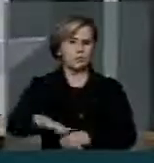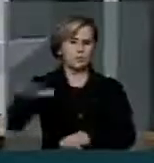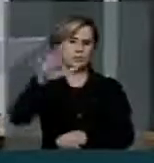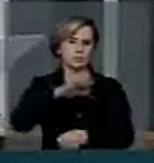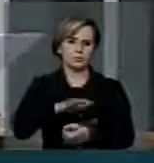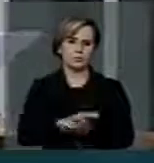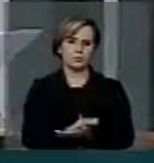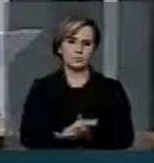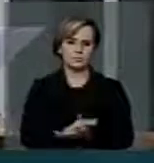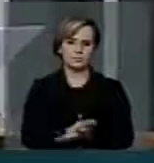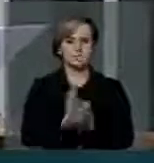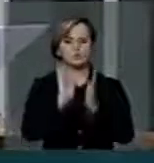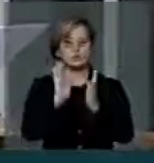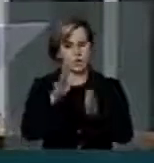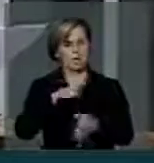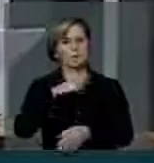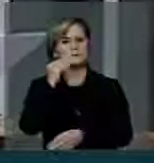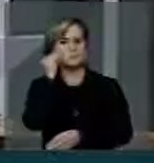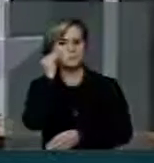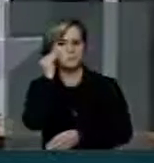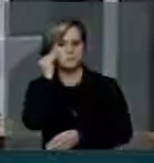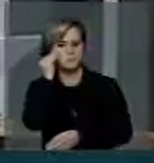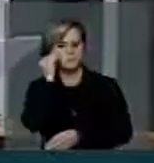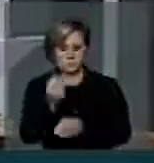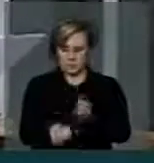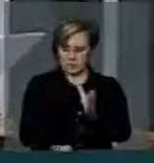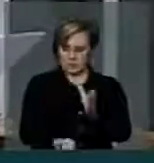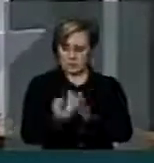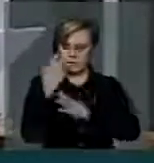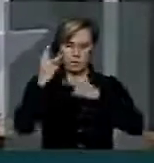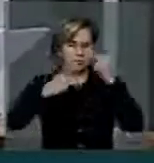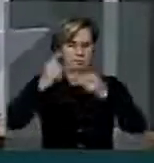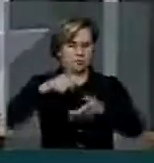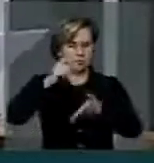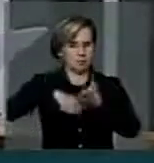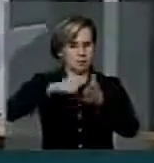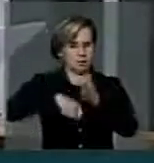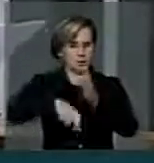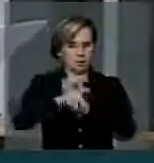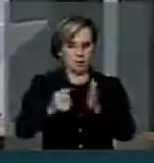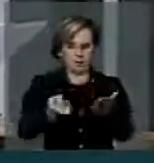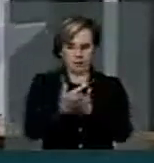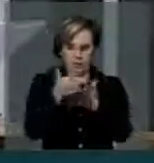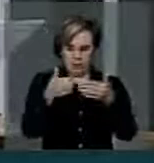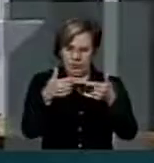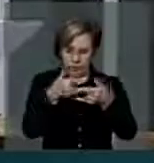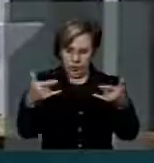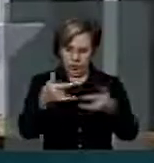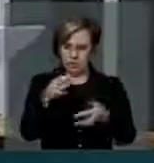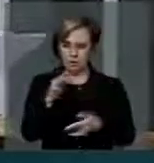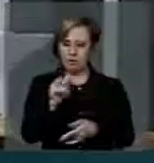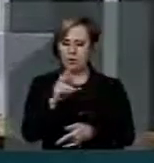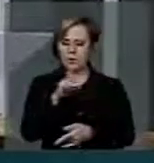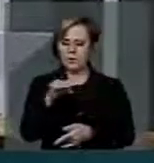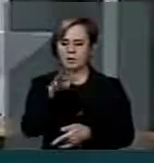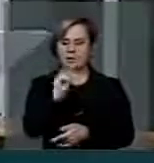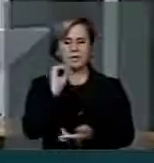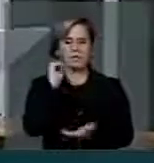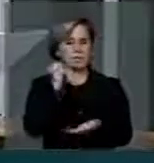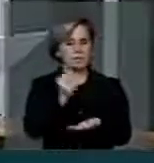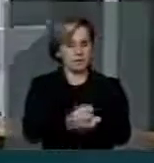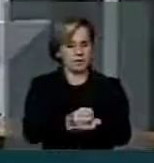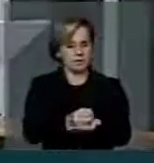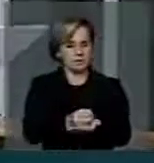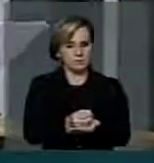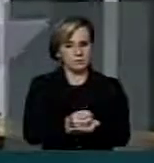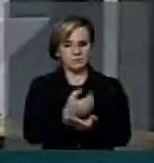tentativa no sentido de criar uma política tarifária foi a proposta de tarifa zero do